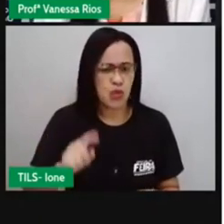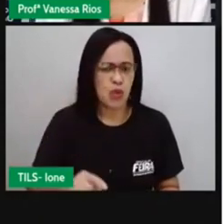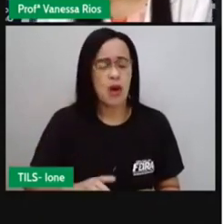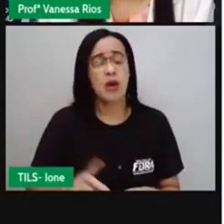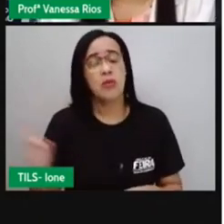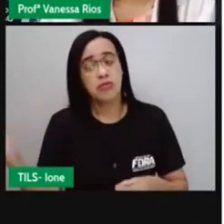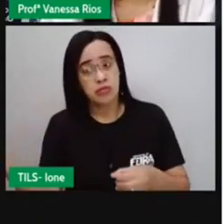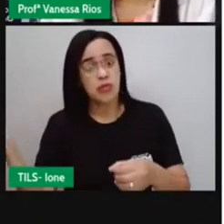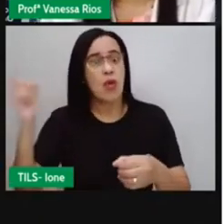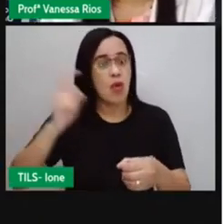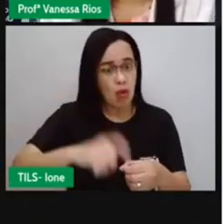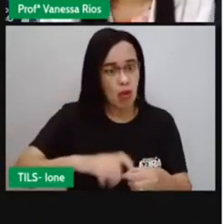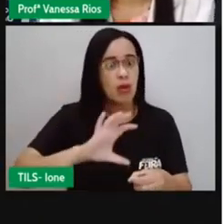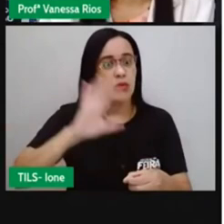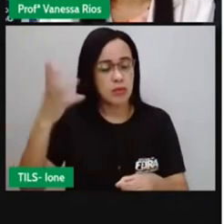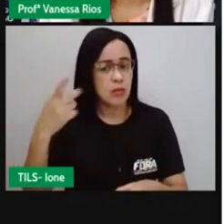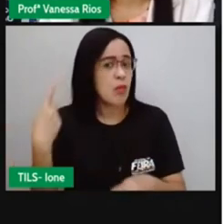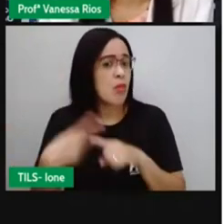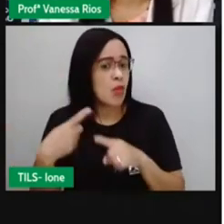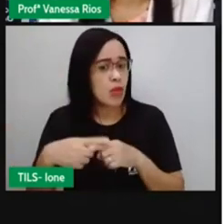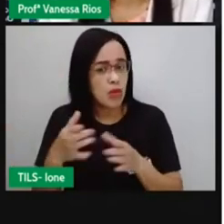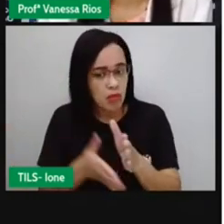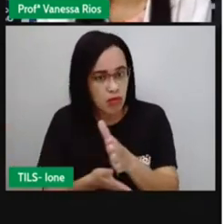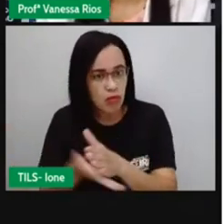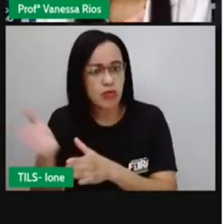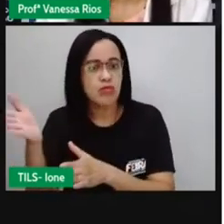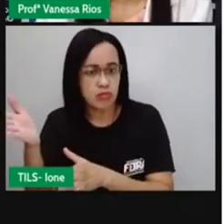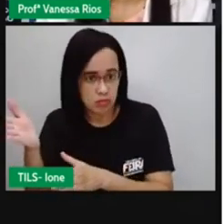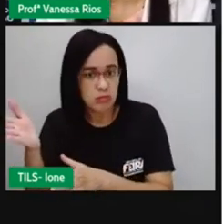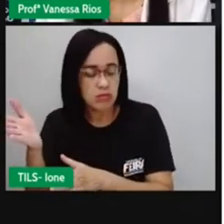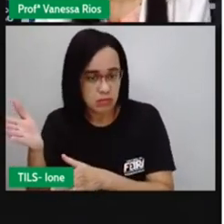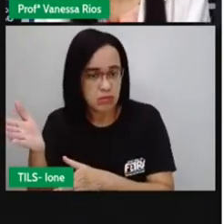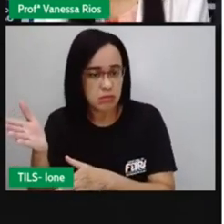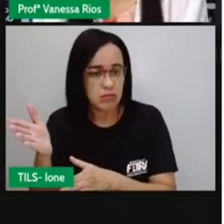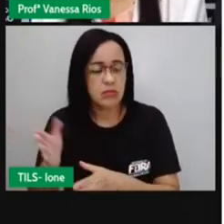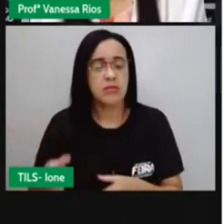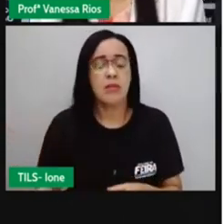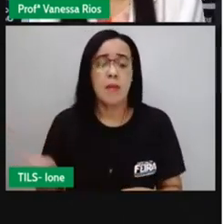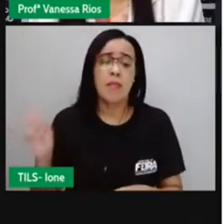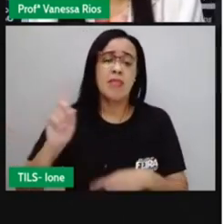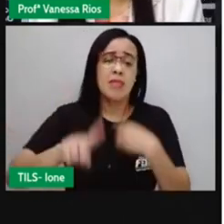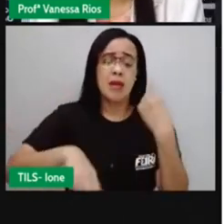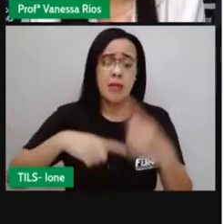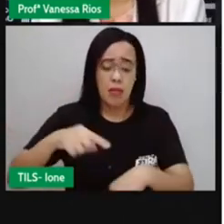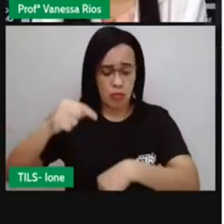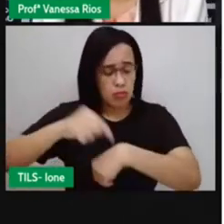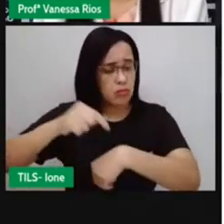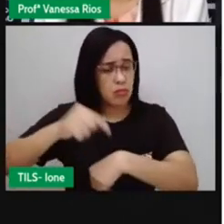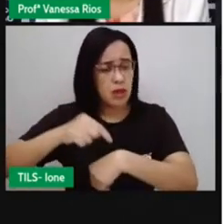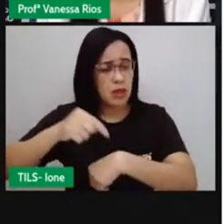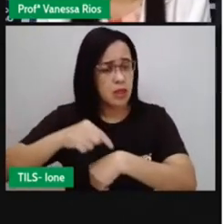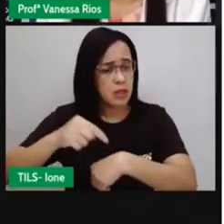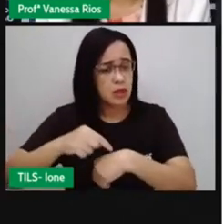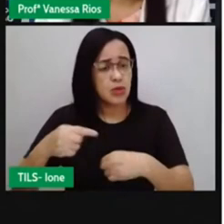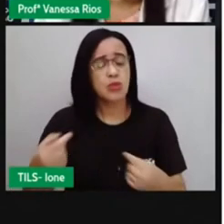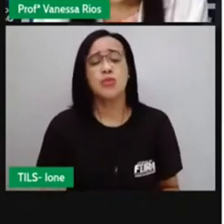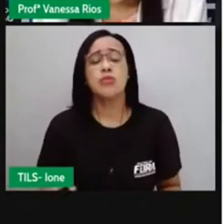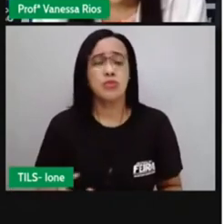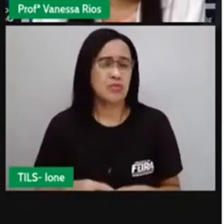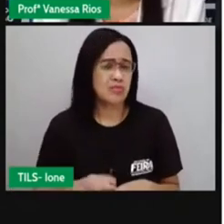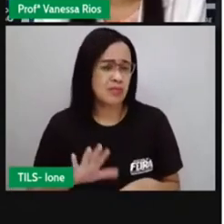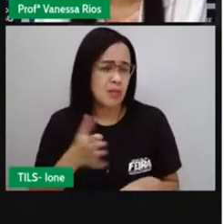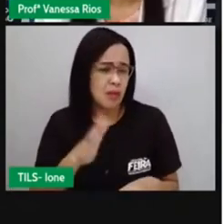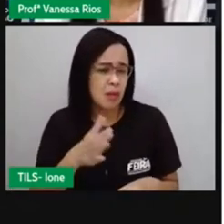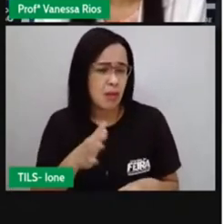Vieram fugidos para cá, de Napoleão Bonaparte. Mas, dado um certo momento, passaram-se aí alguns